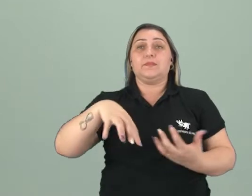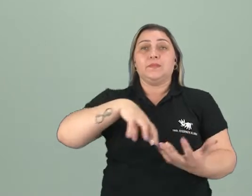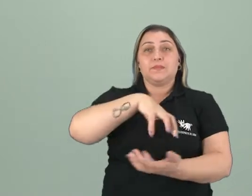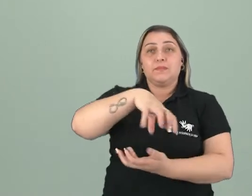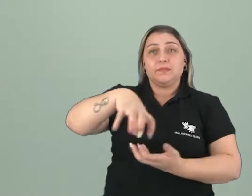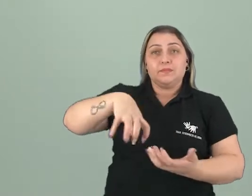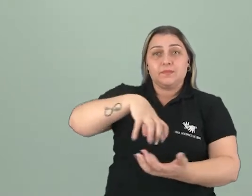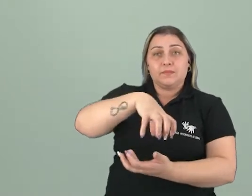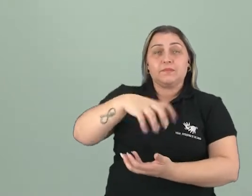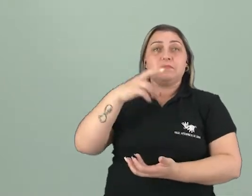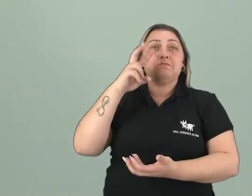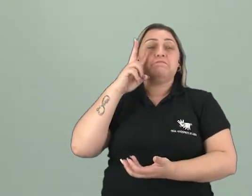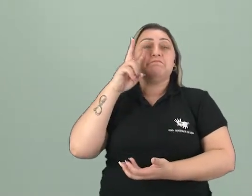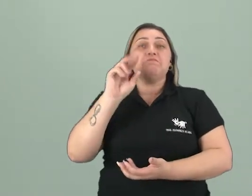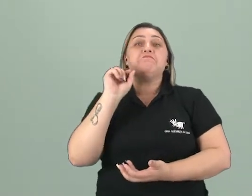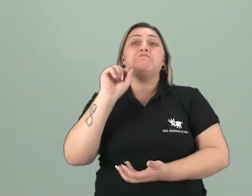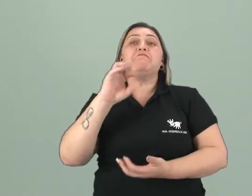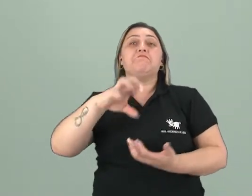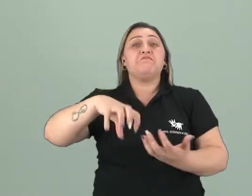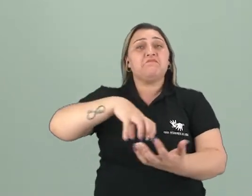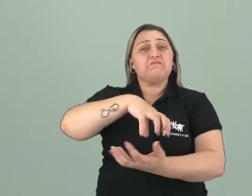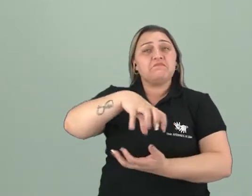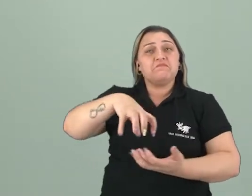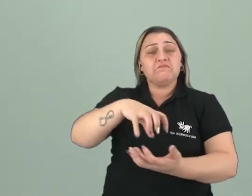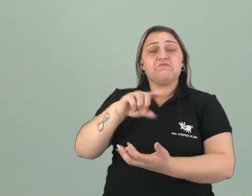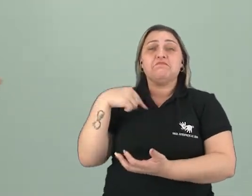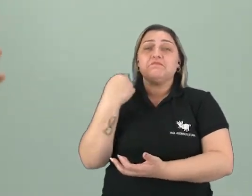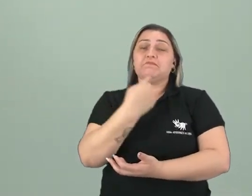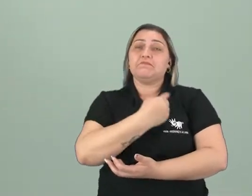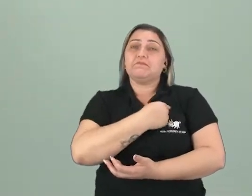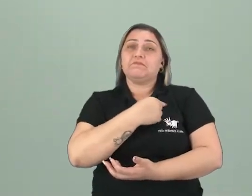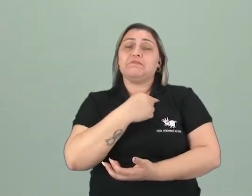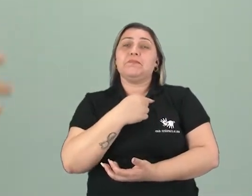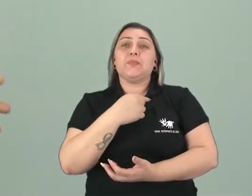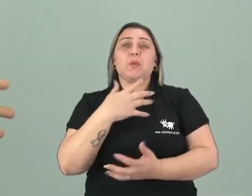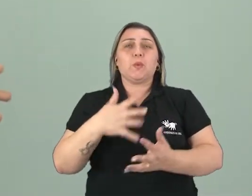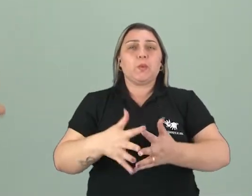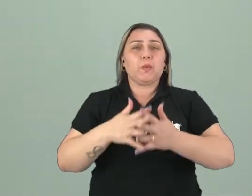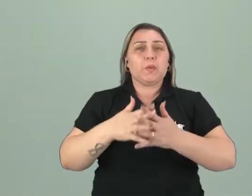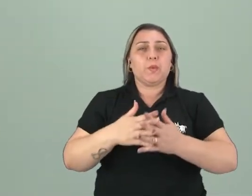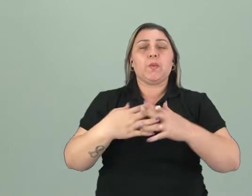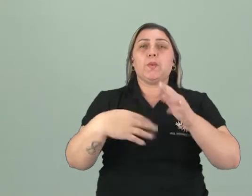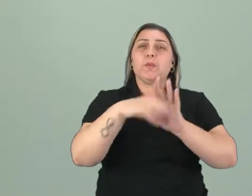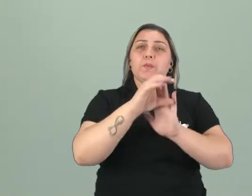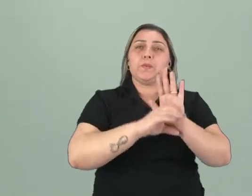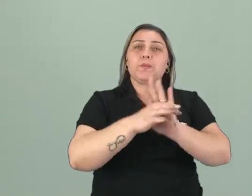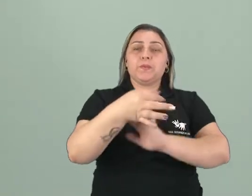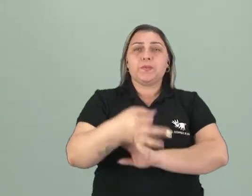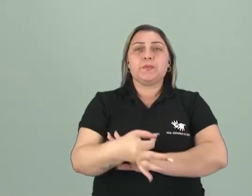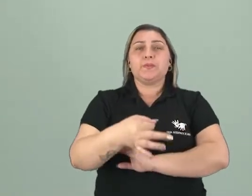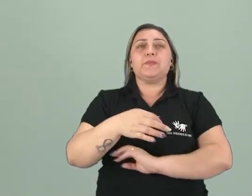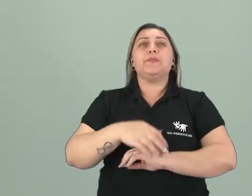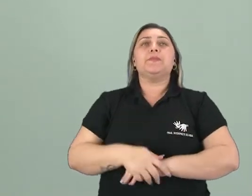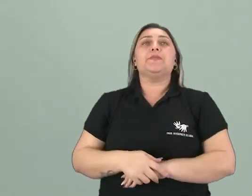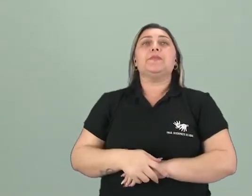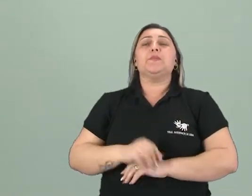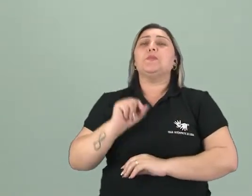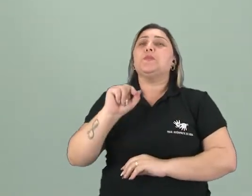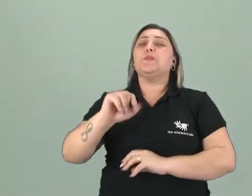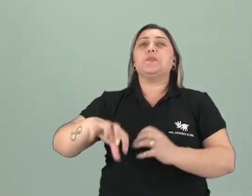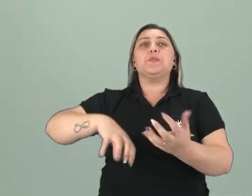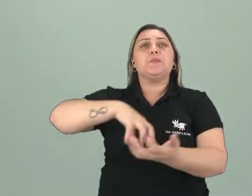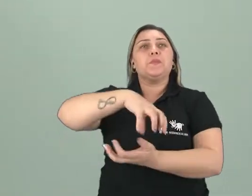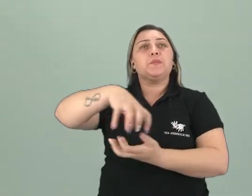Mas antes vamos ver o que é uma Revolução, só para a gente não confundir os conceitos, certo? Vamos ver o que é uma Revolução.